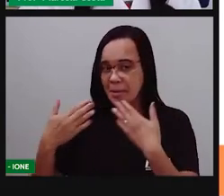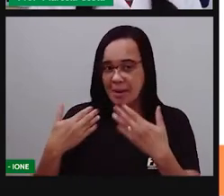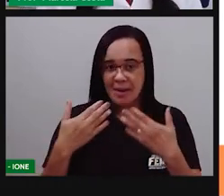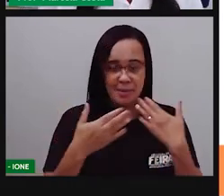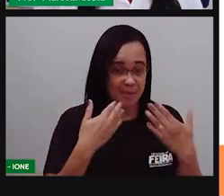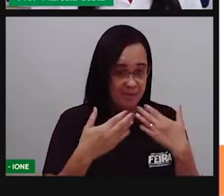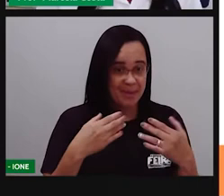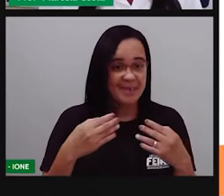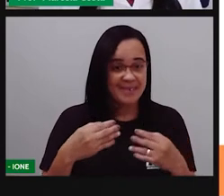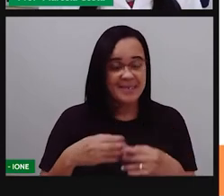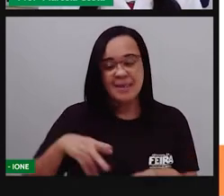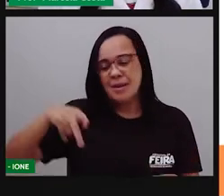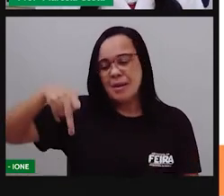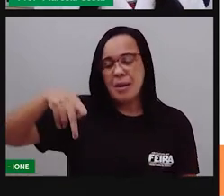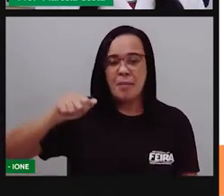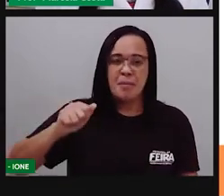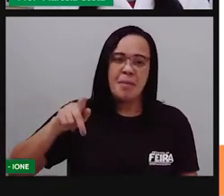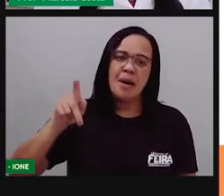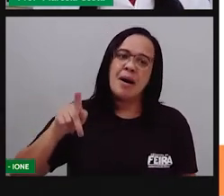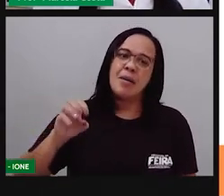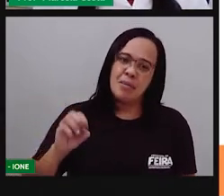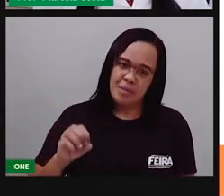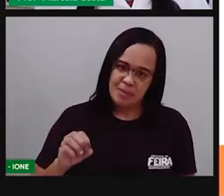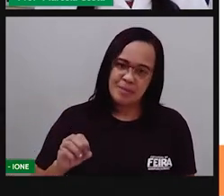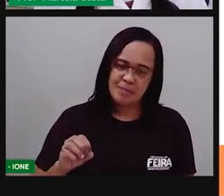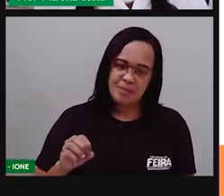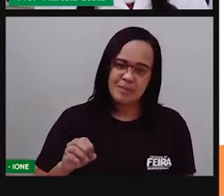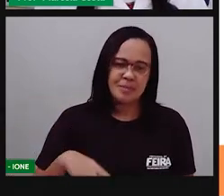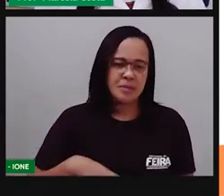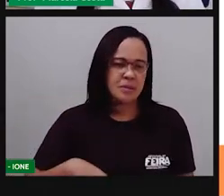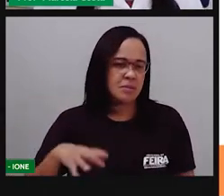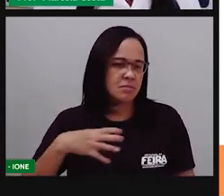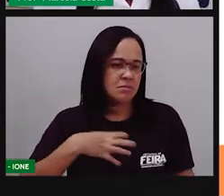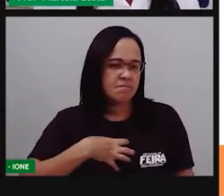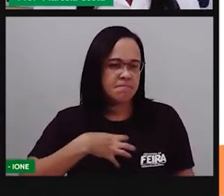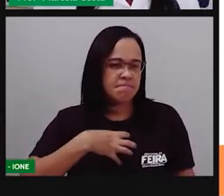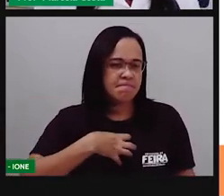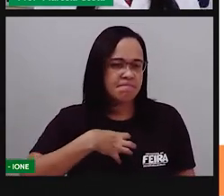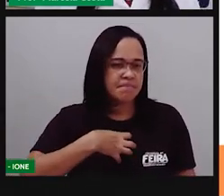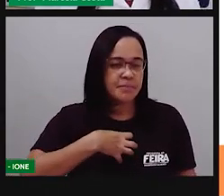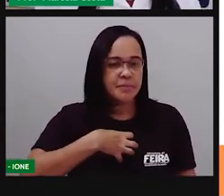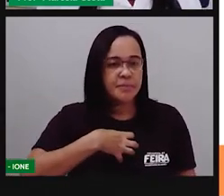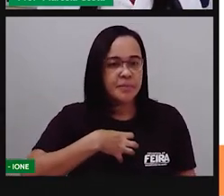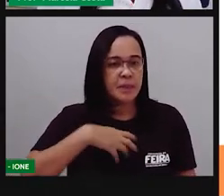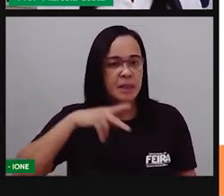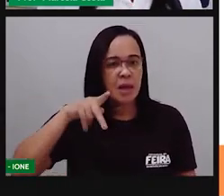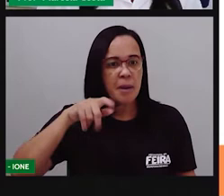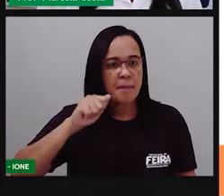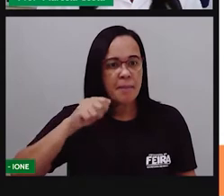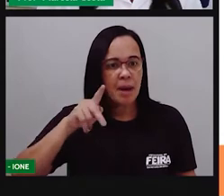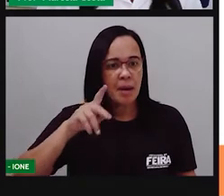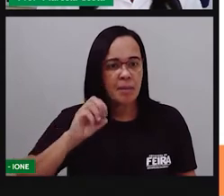Qual é som inicial que você ouve quando fala a palavra papo?